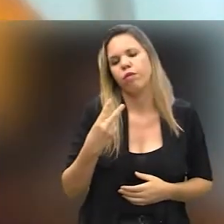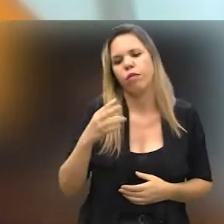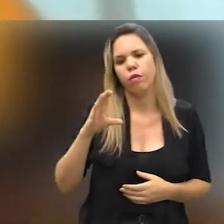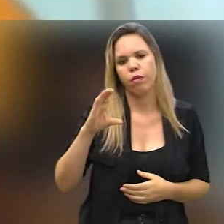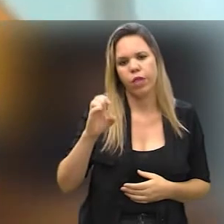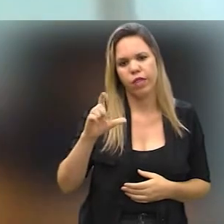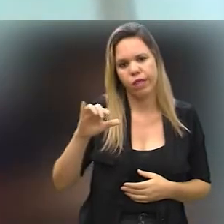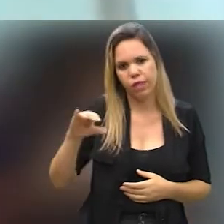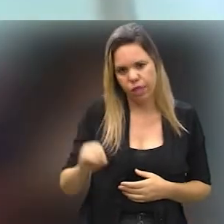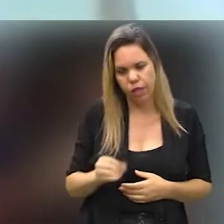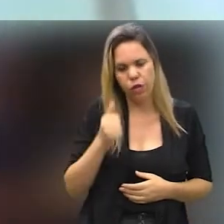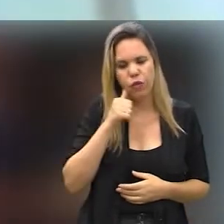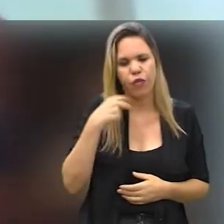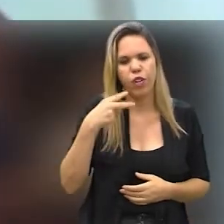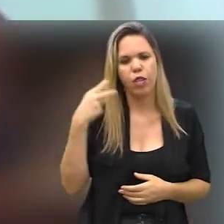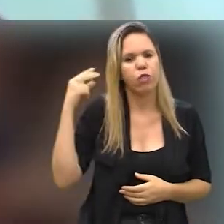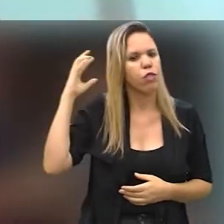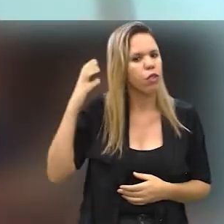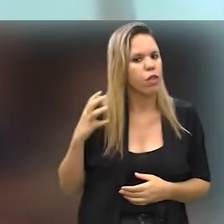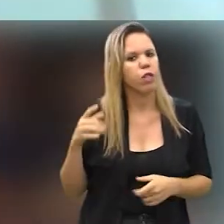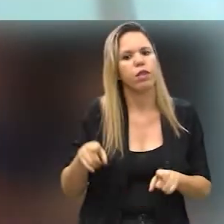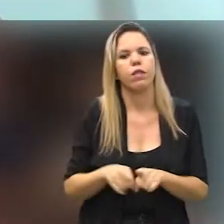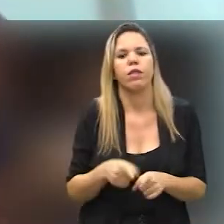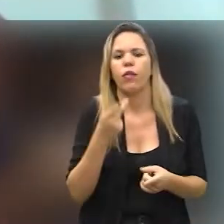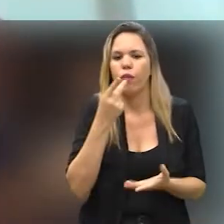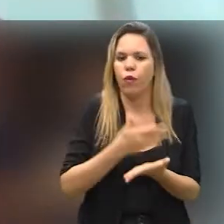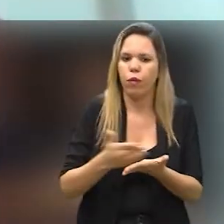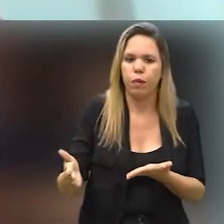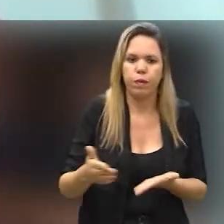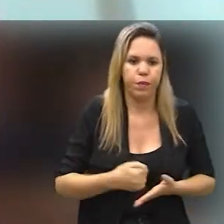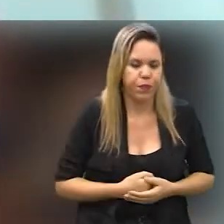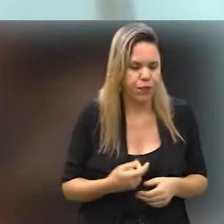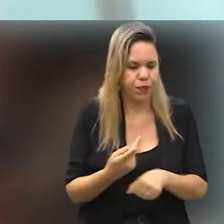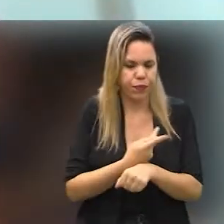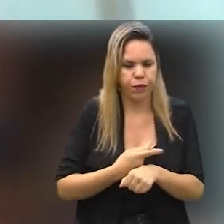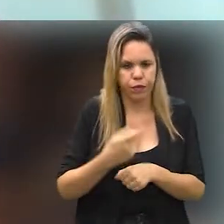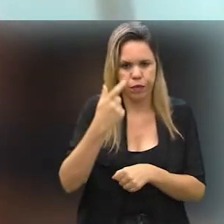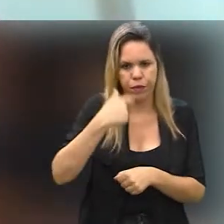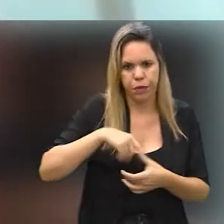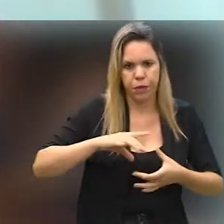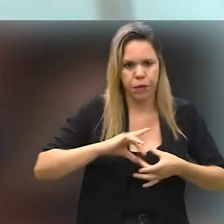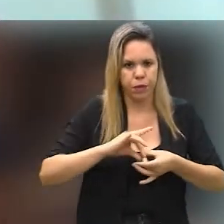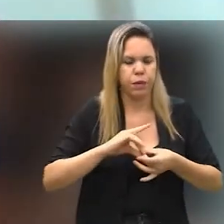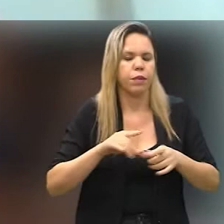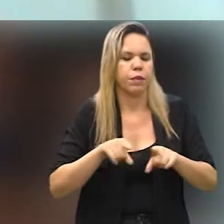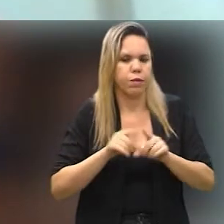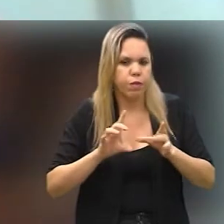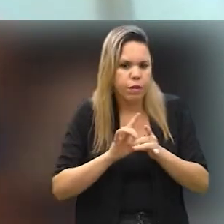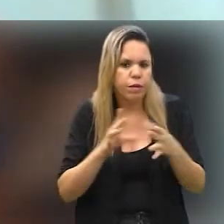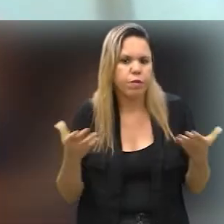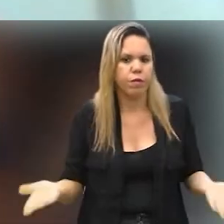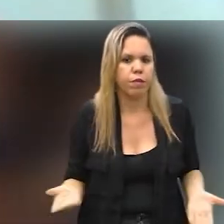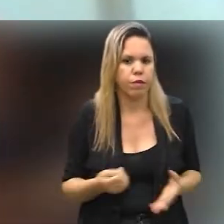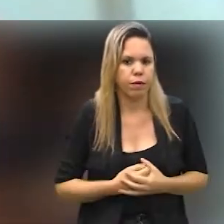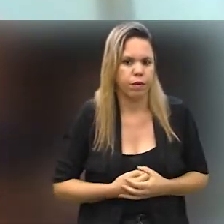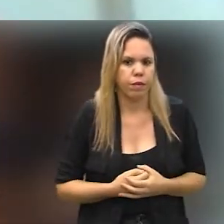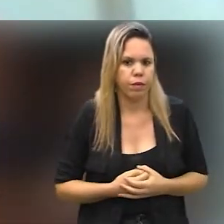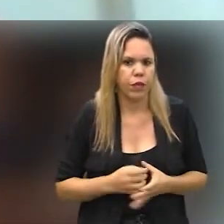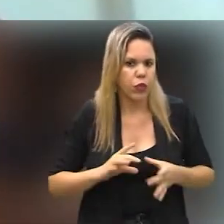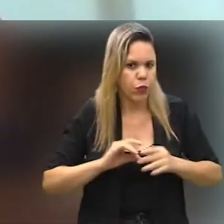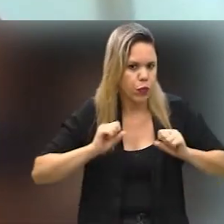vereador Cecílio e da vereadora Guida. E, como disse no começo, vão procurar ser um parceiro, estar sempre à